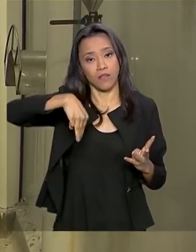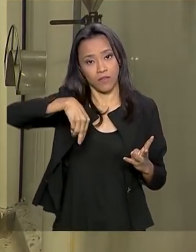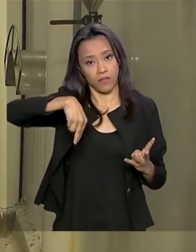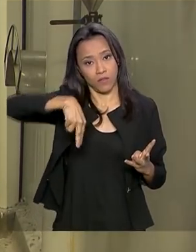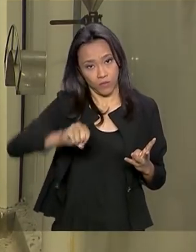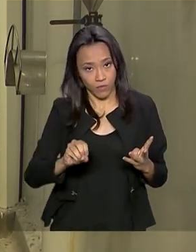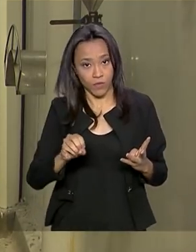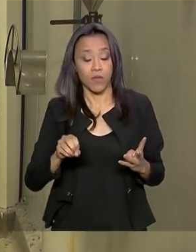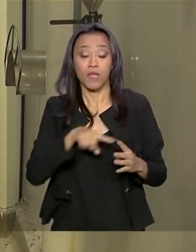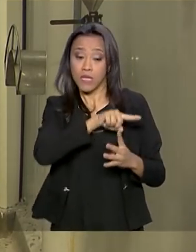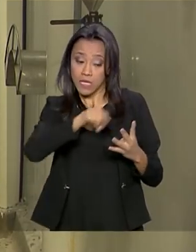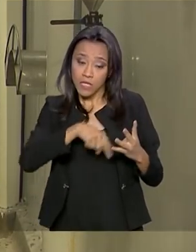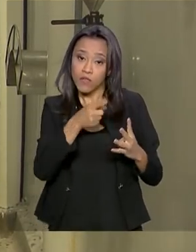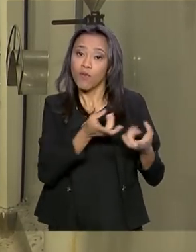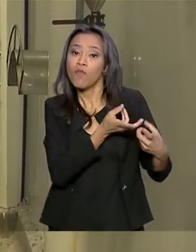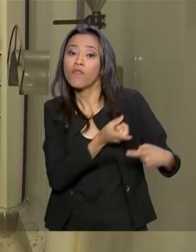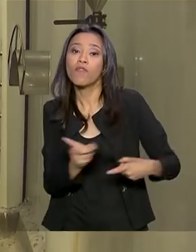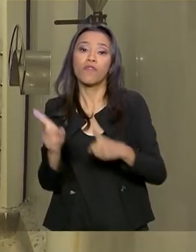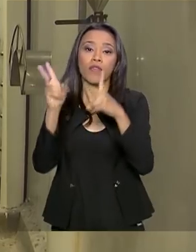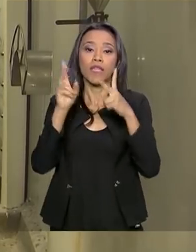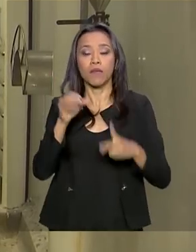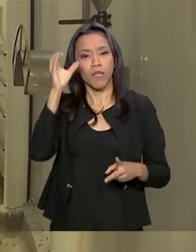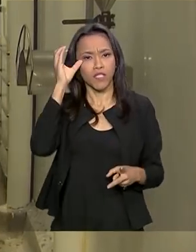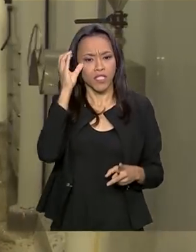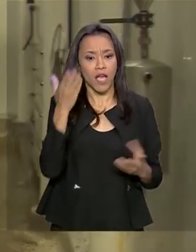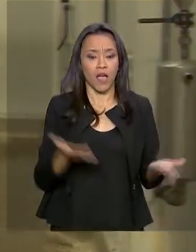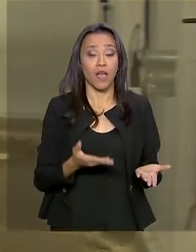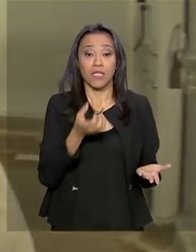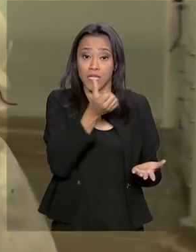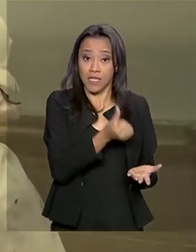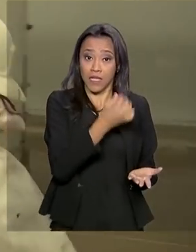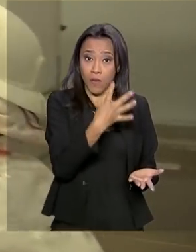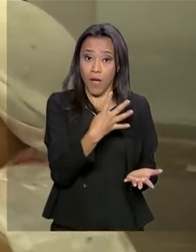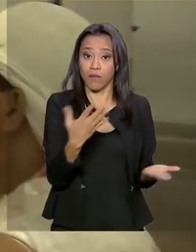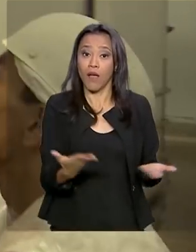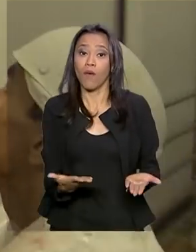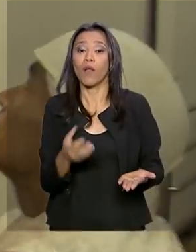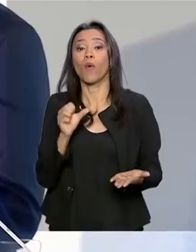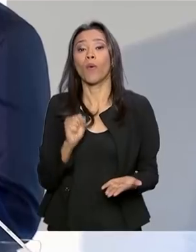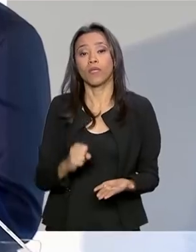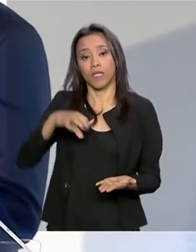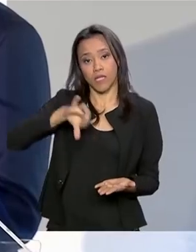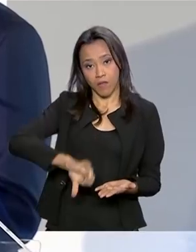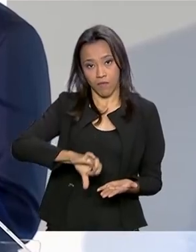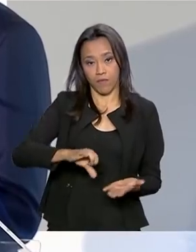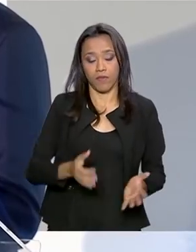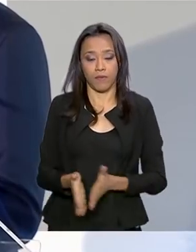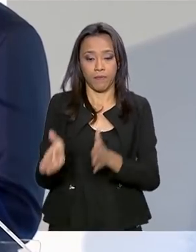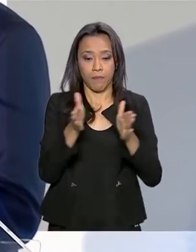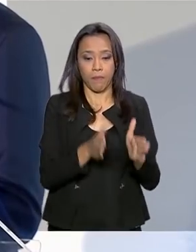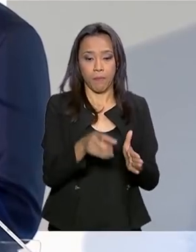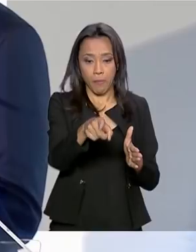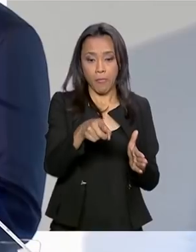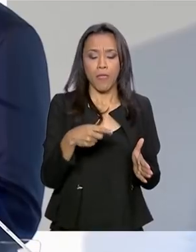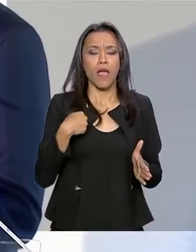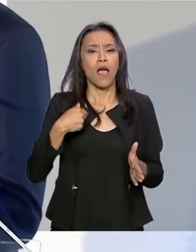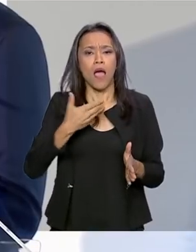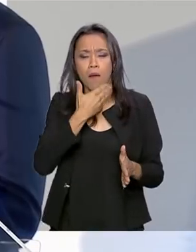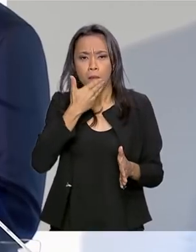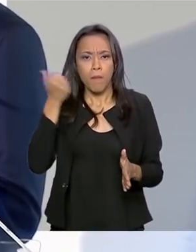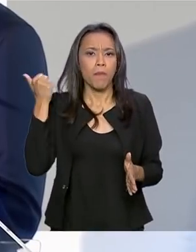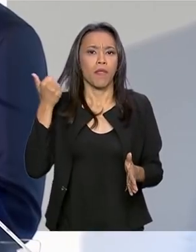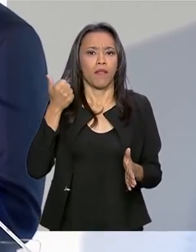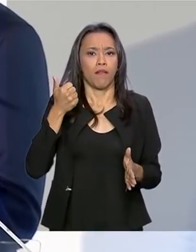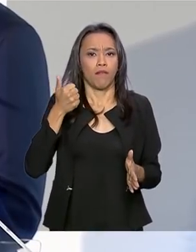habilitados a exportar para a China passa de 64 para 89. A preferência pelos produtos brasileiros